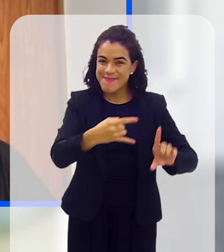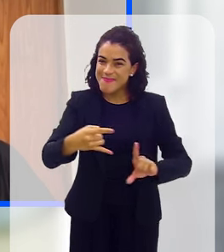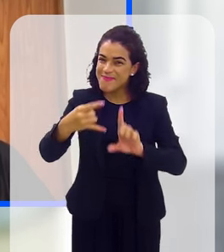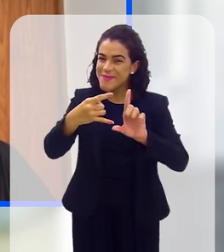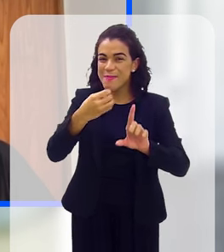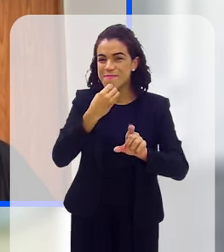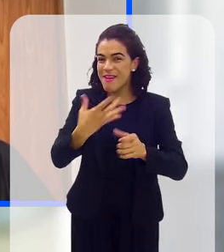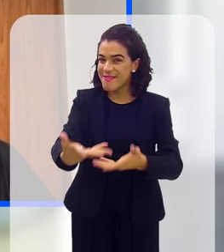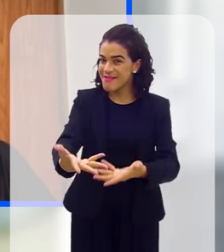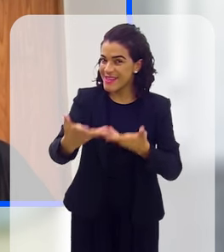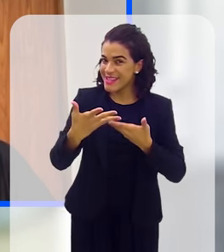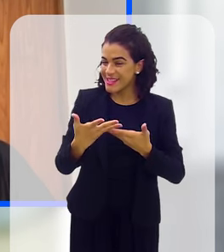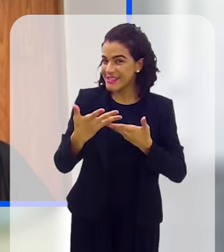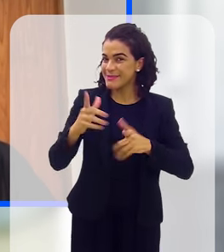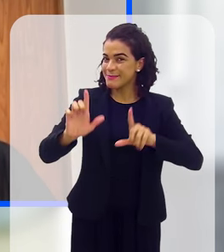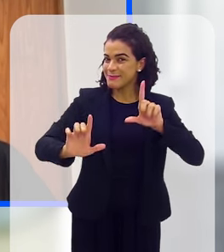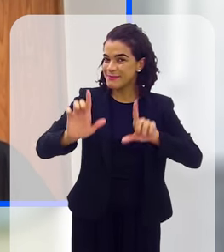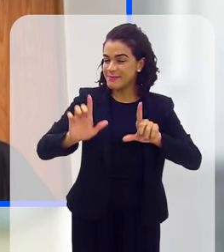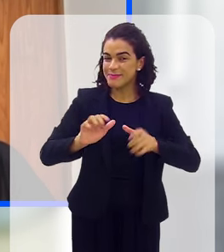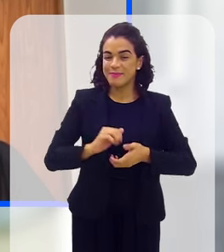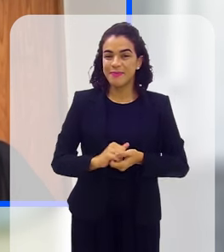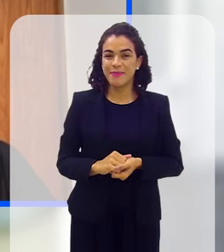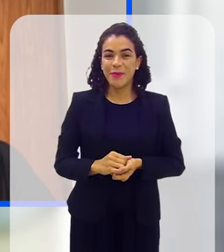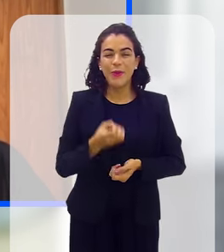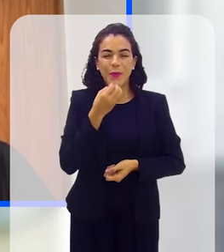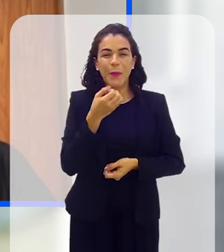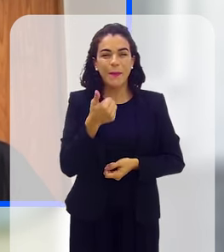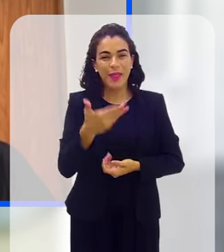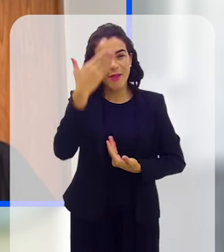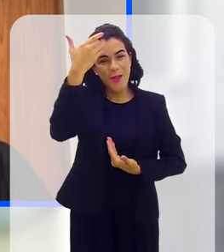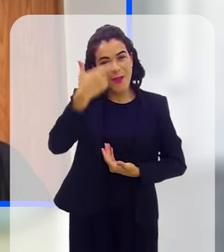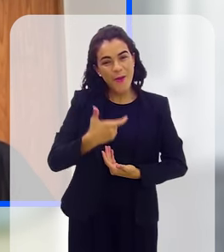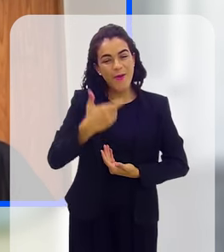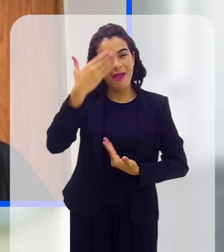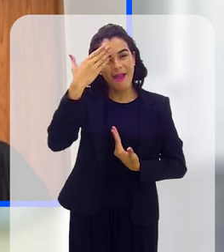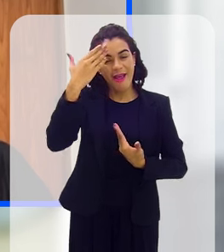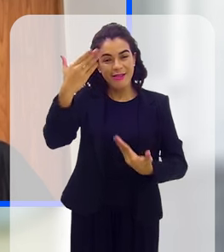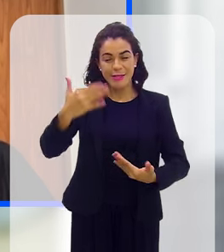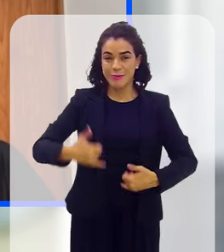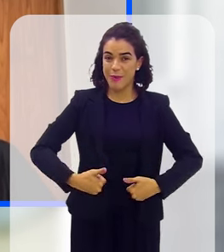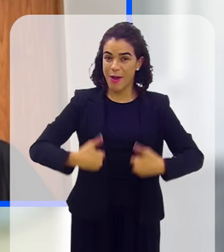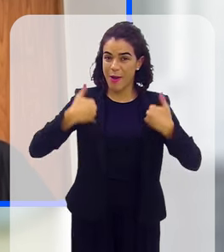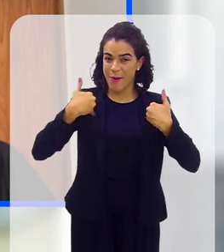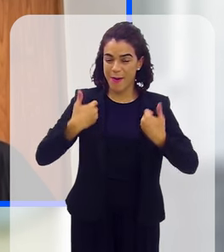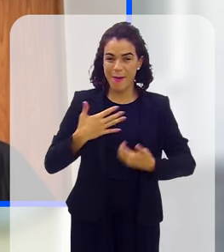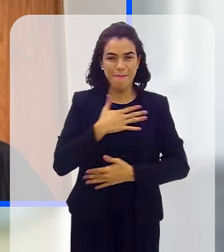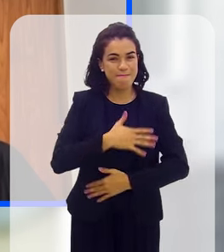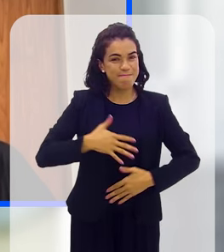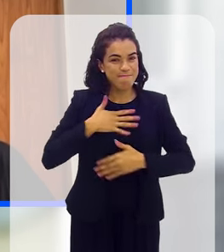Sejam bem-vindas ao nosso programa. Tudo bem, eu que agradeço. É uma honra estar aqui, é prazer falar com você.